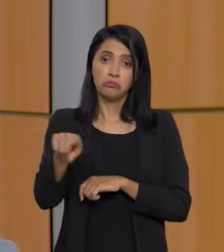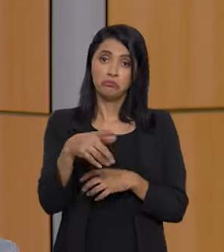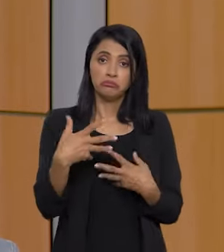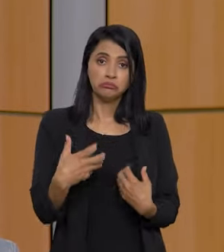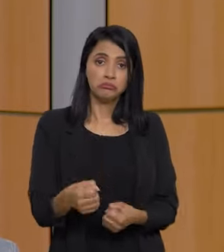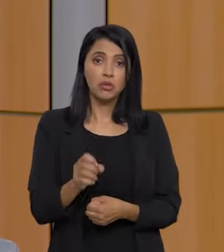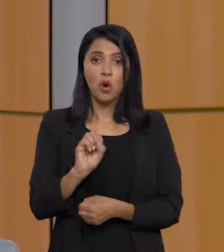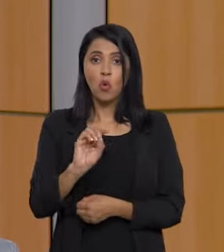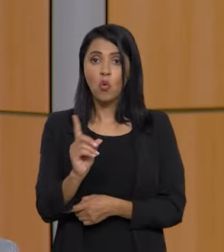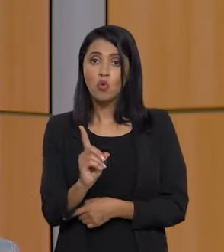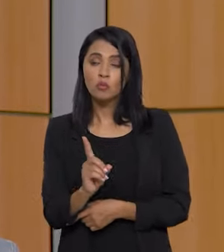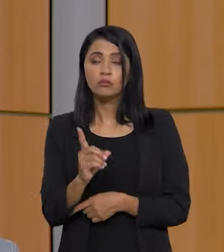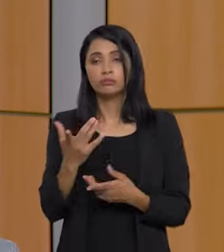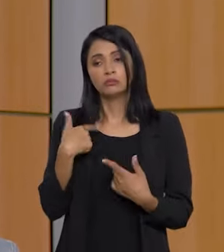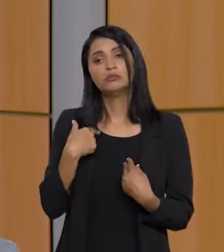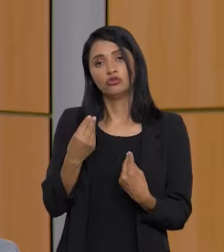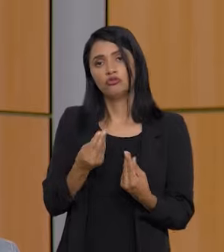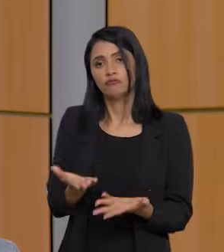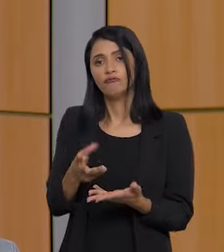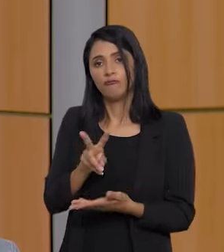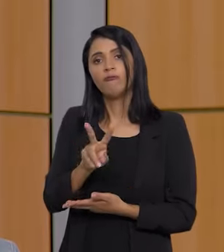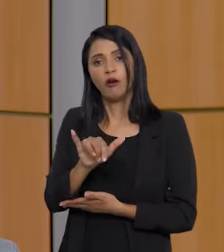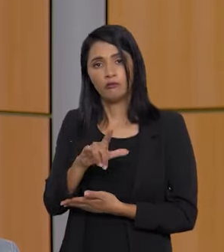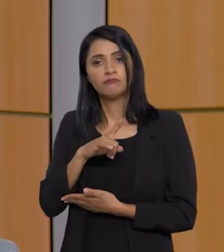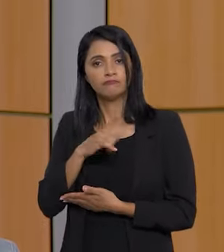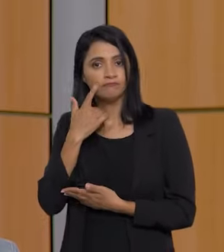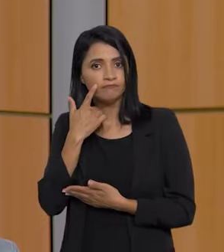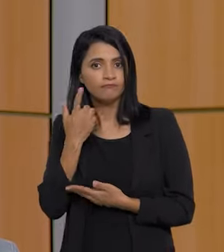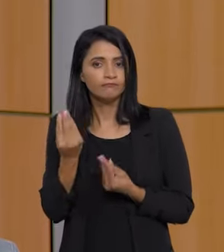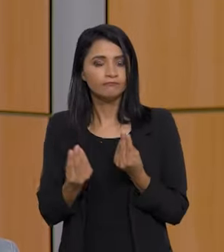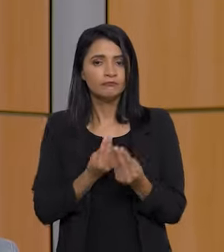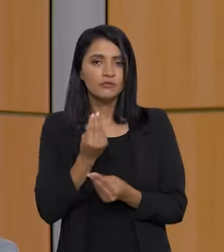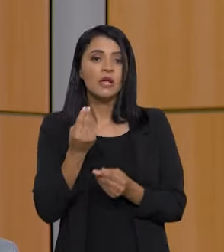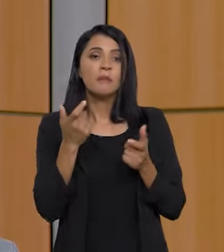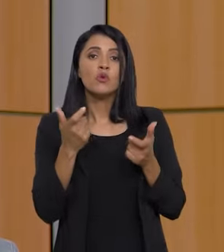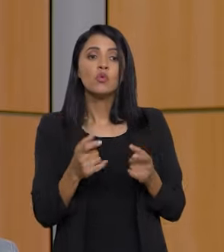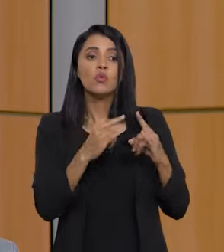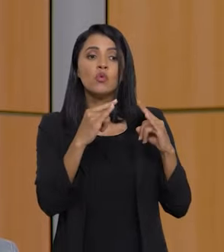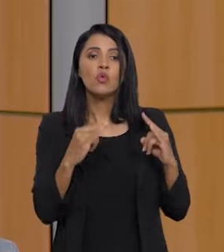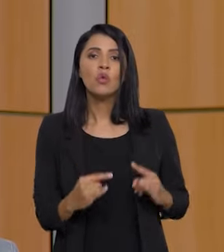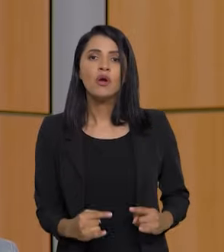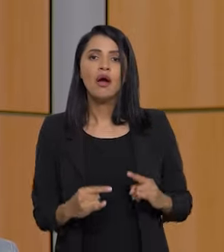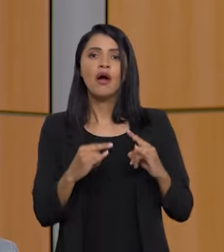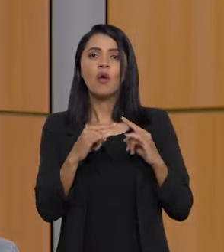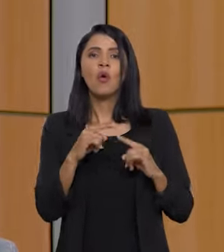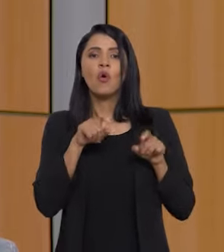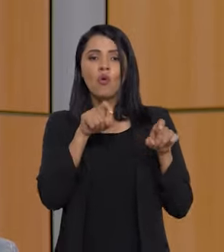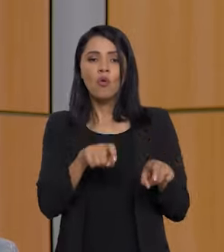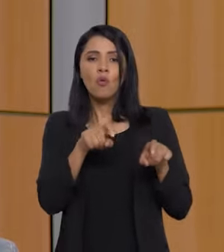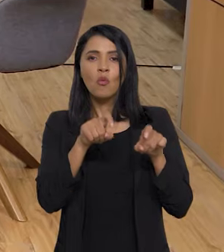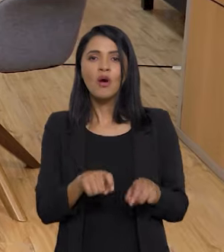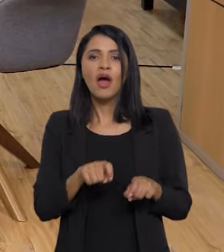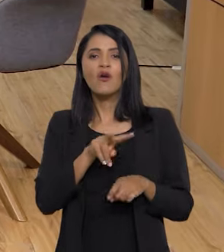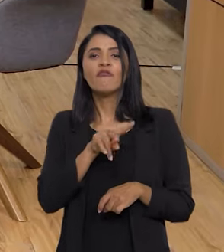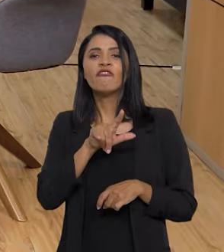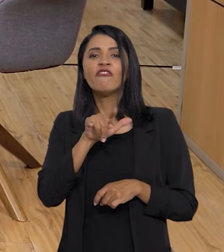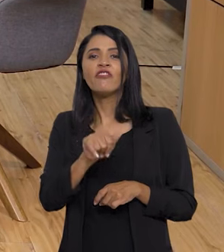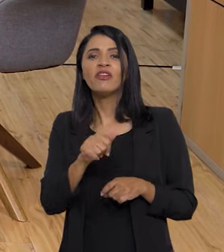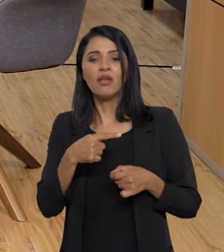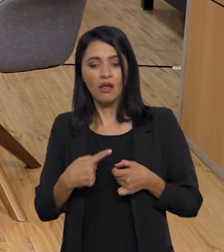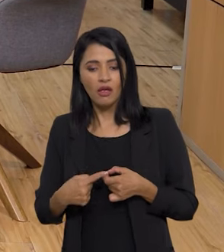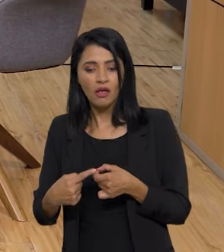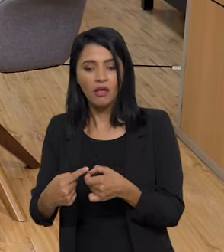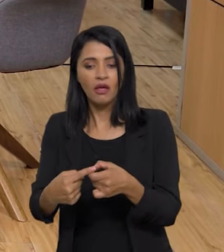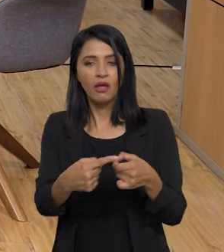mas nós vamos oferecer um assentamento com agrovilas, porque aí tem convivência, tem